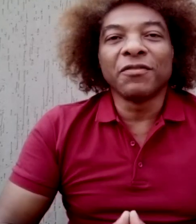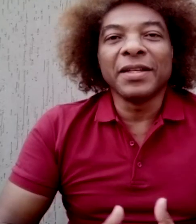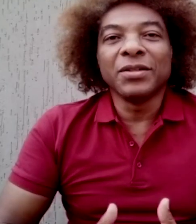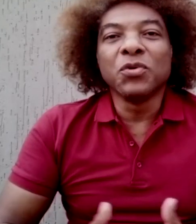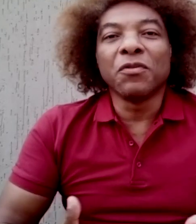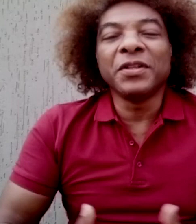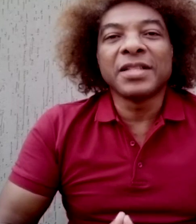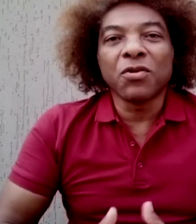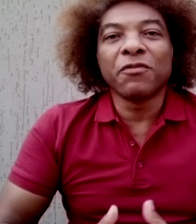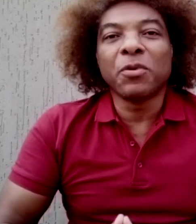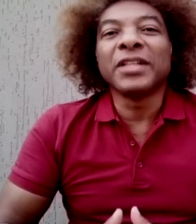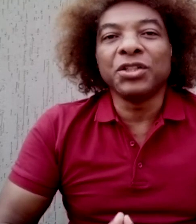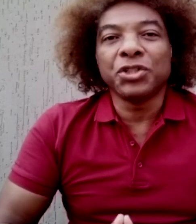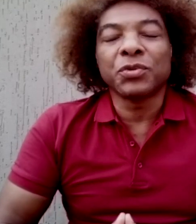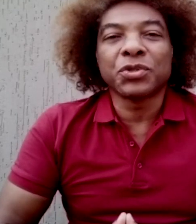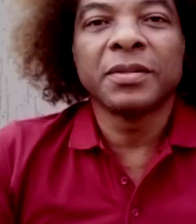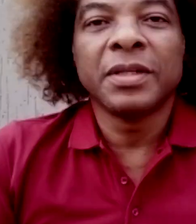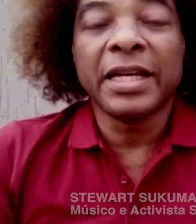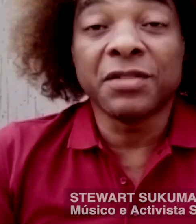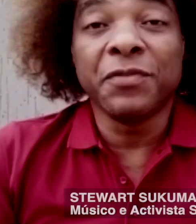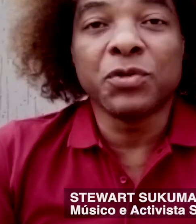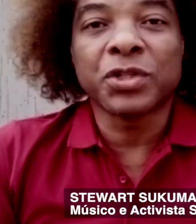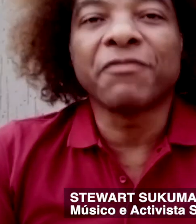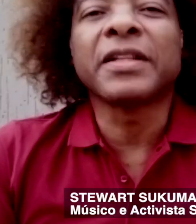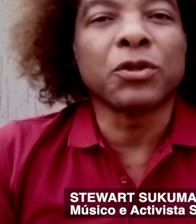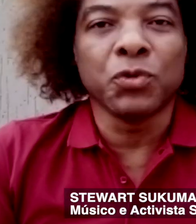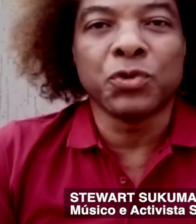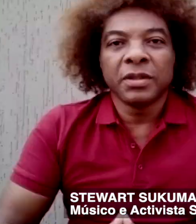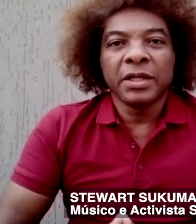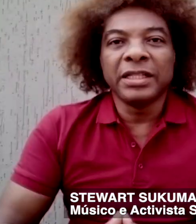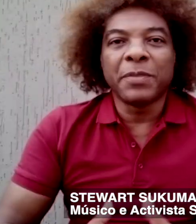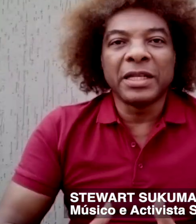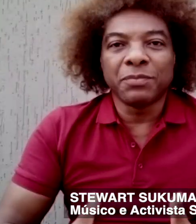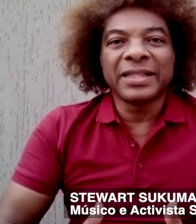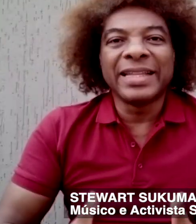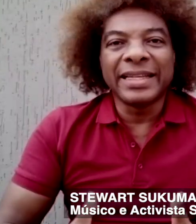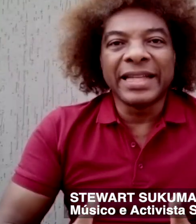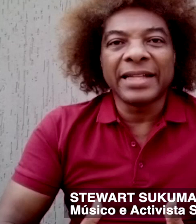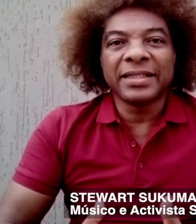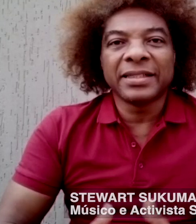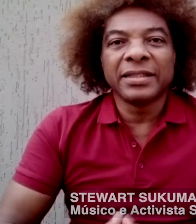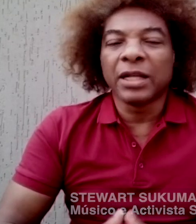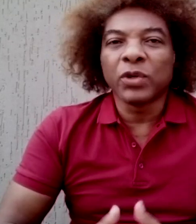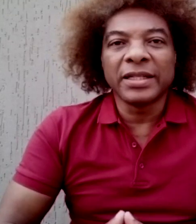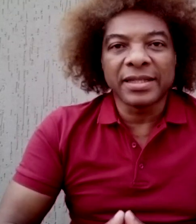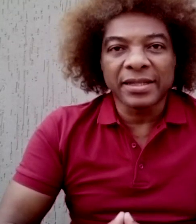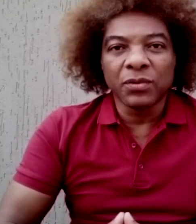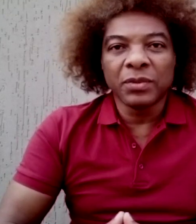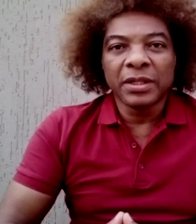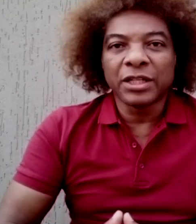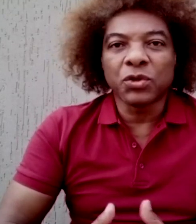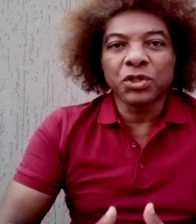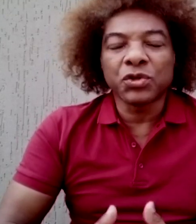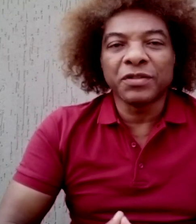Jovem, o Covid-19 pode atingi-los. Este vírus afeta a todos, independentemente da idade, da localização,